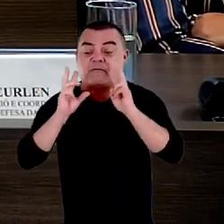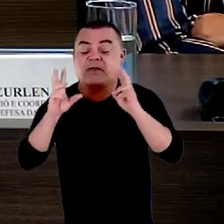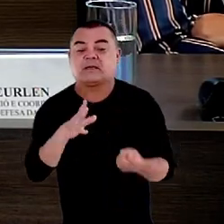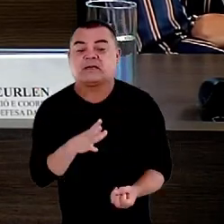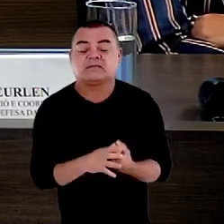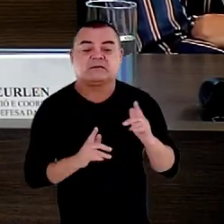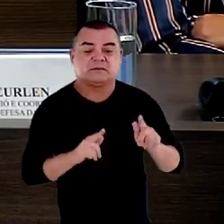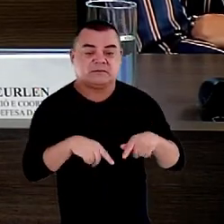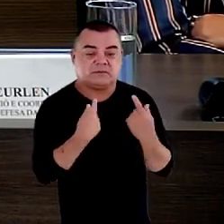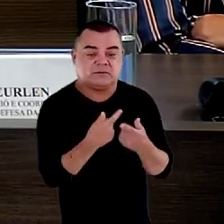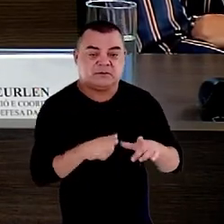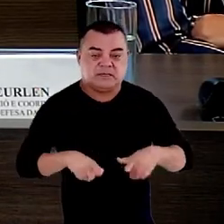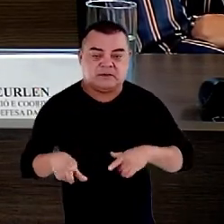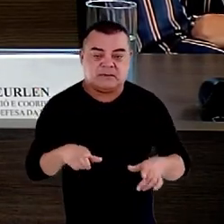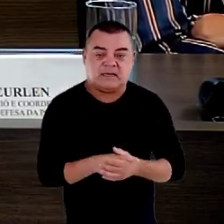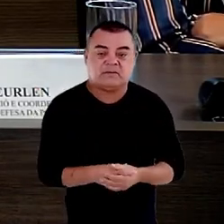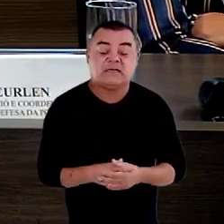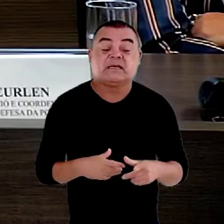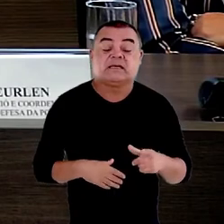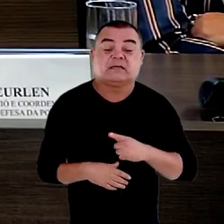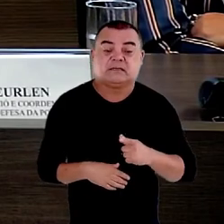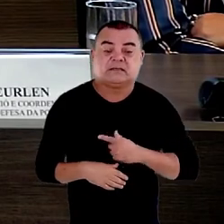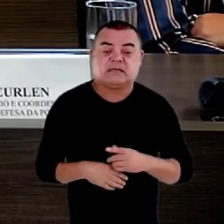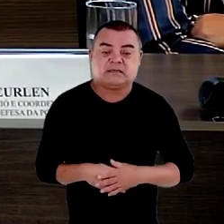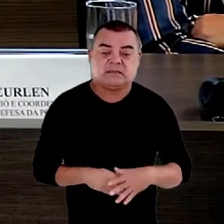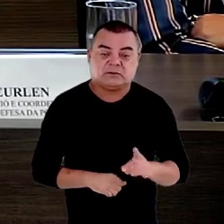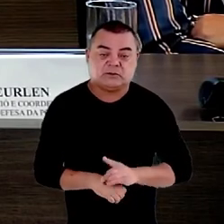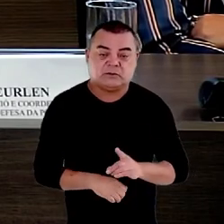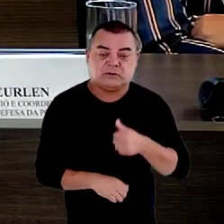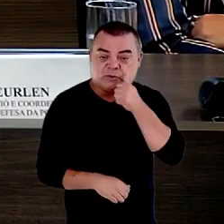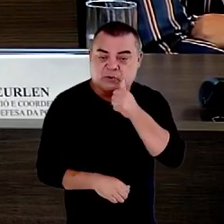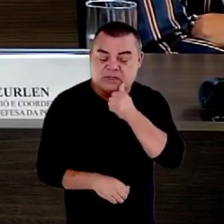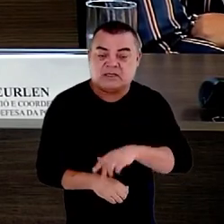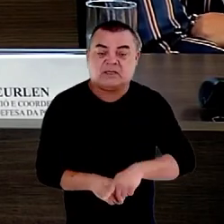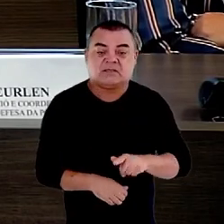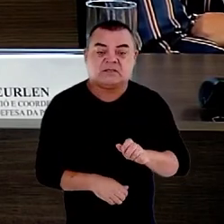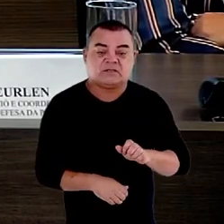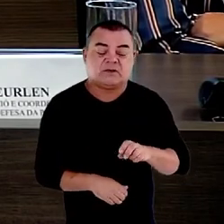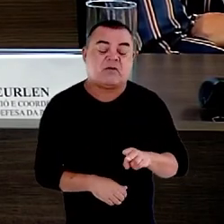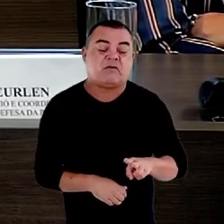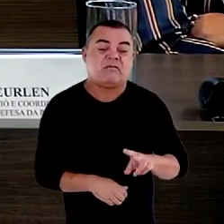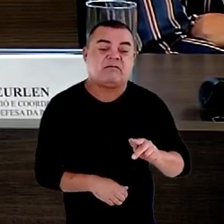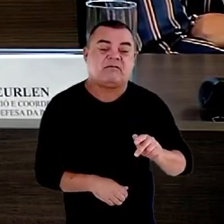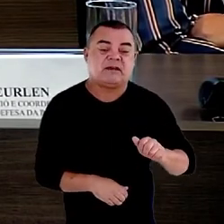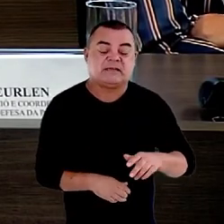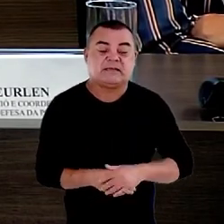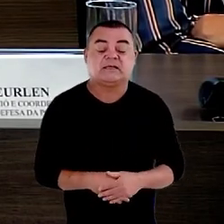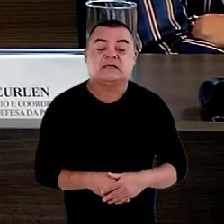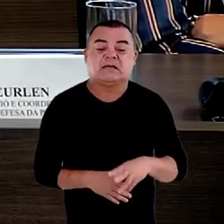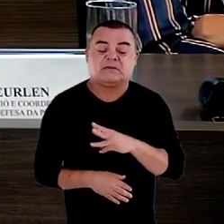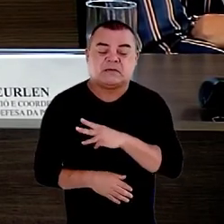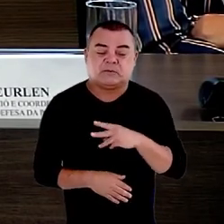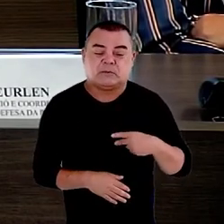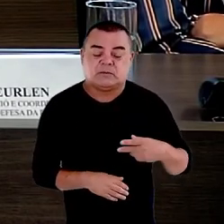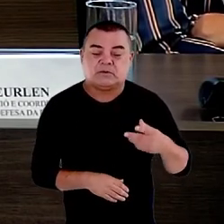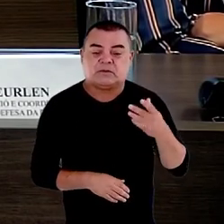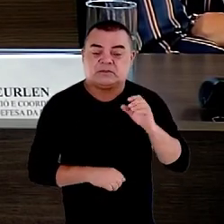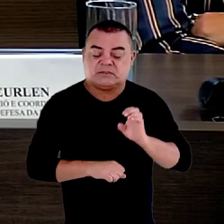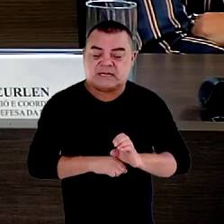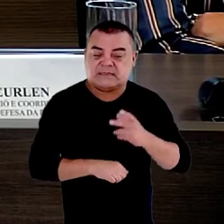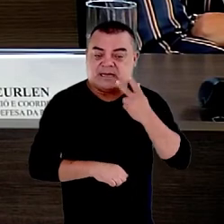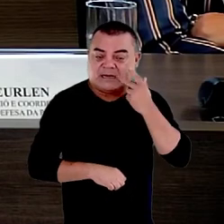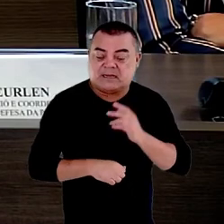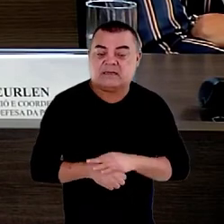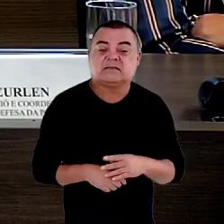trabalho que tem entre seus integrantes a doutora Giovanna Mello promotora de justiça do Estado do Ceará que teve uma ação muito destacada durante a pandemia